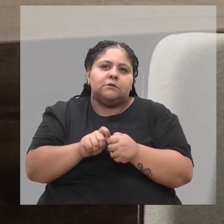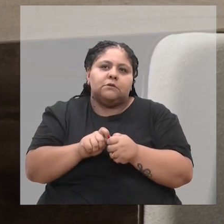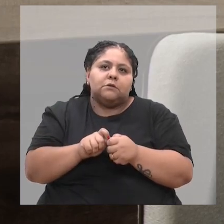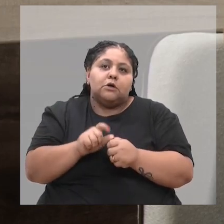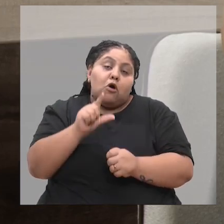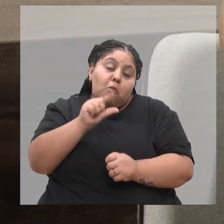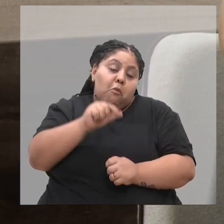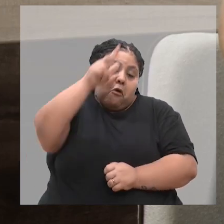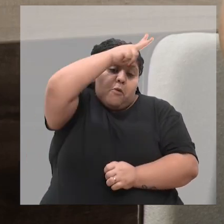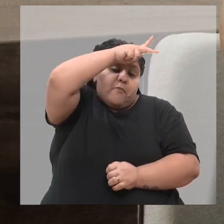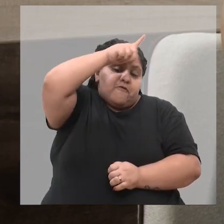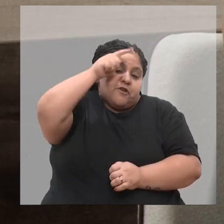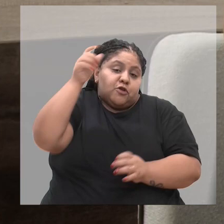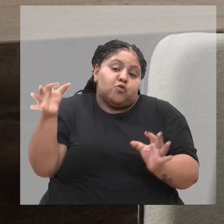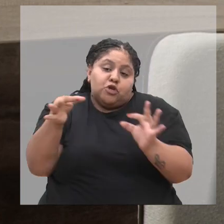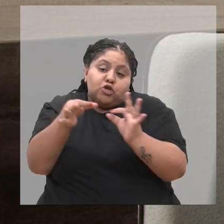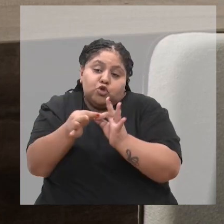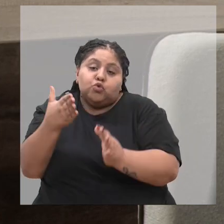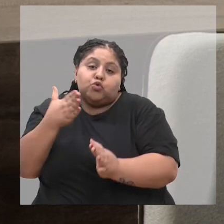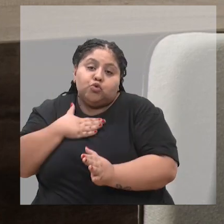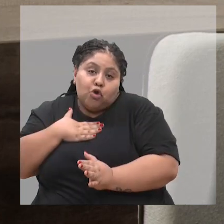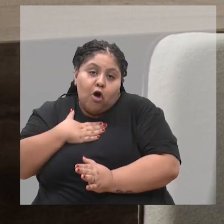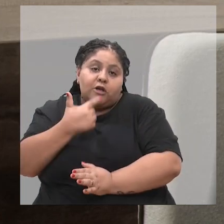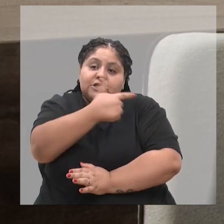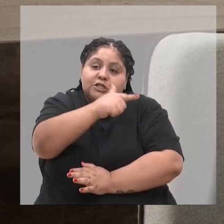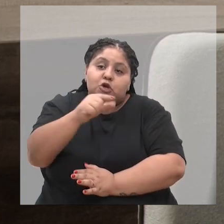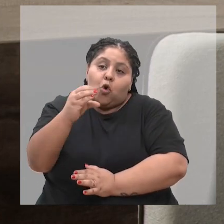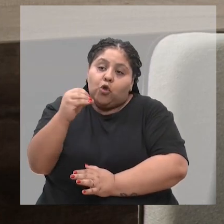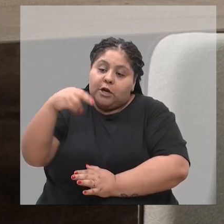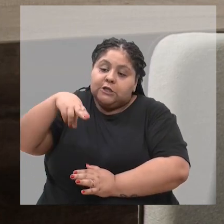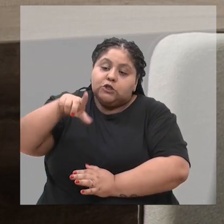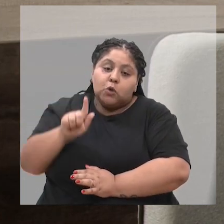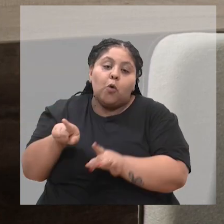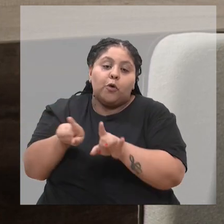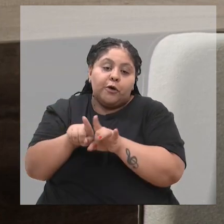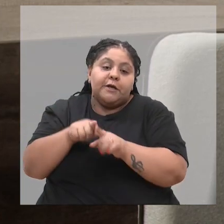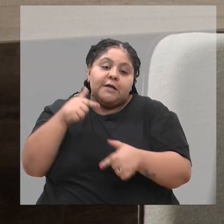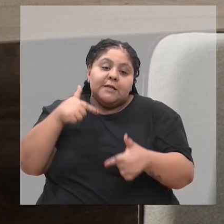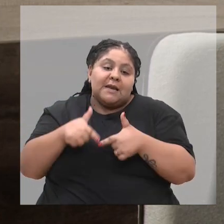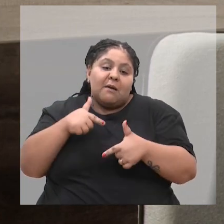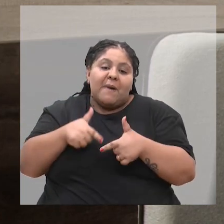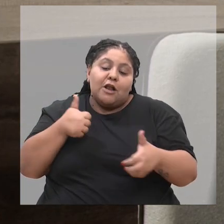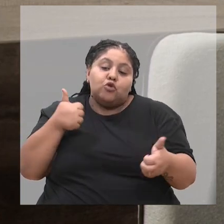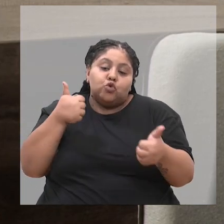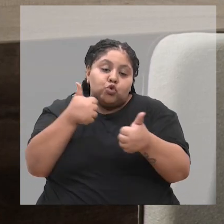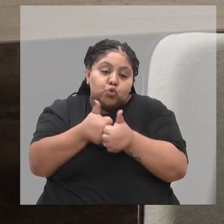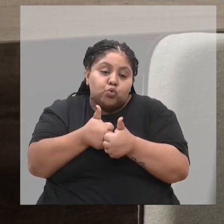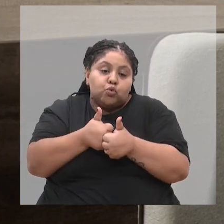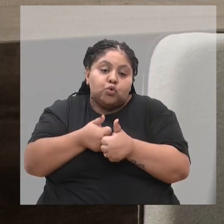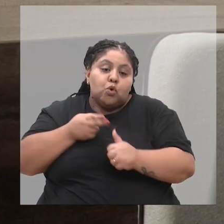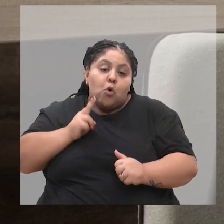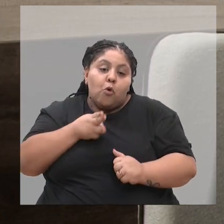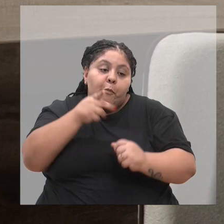pouco a prefeitura, um pouco nós. E tem outras ONGs também, que todas as ONGs trabalham pelo mesmo